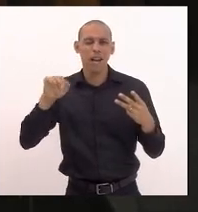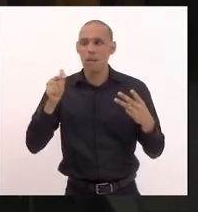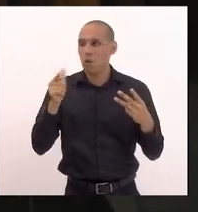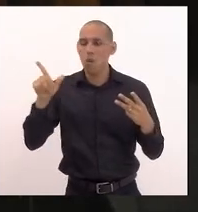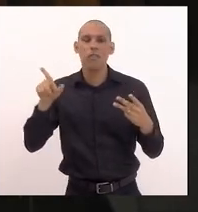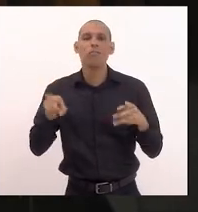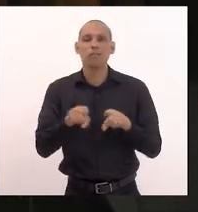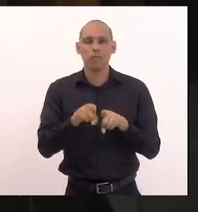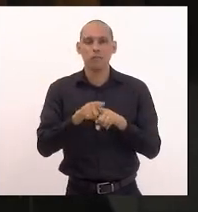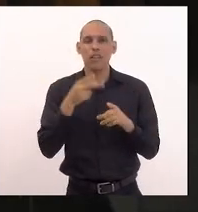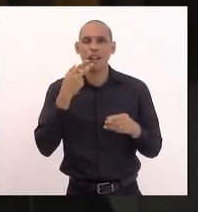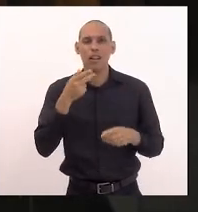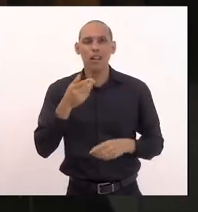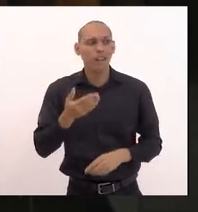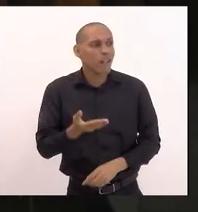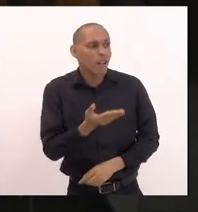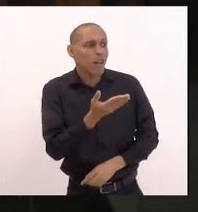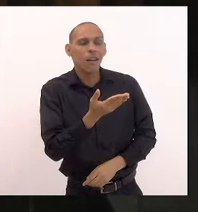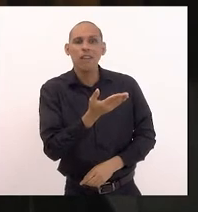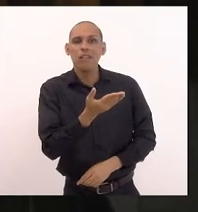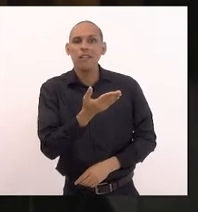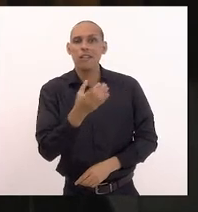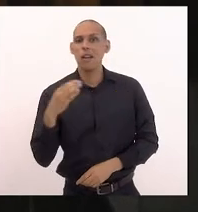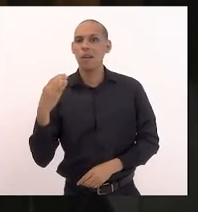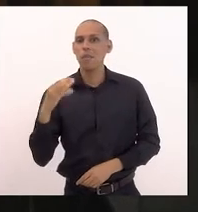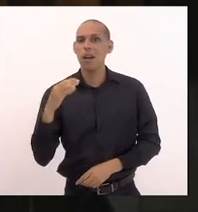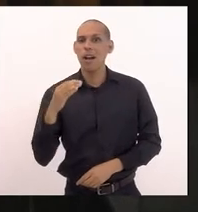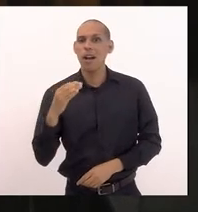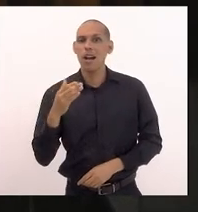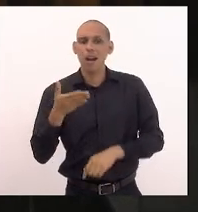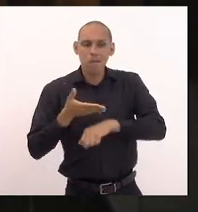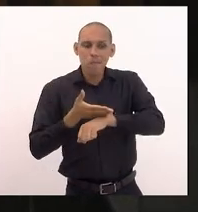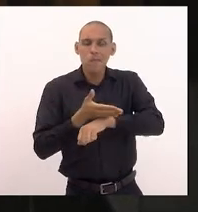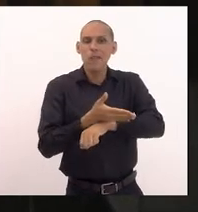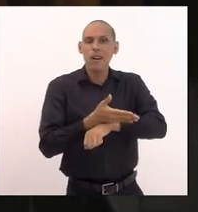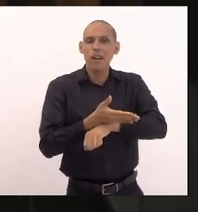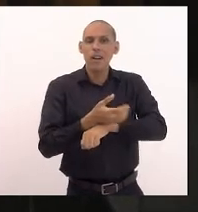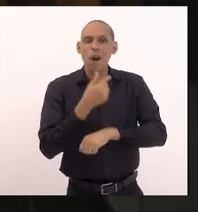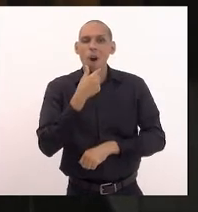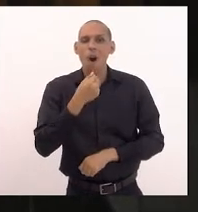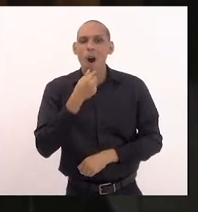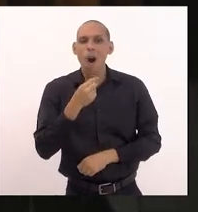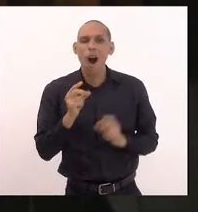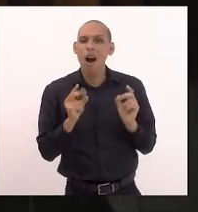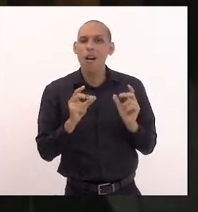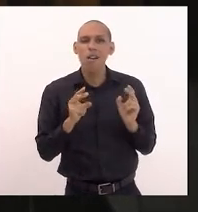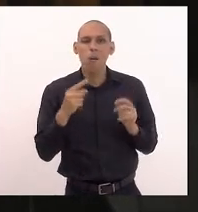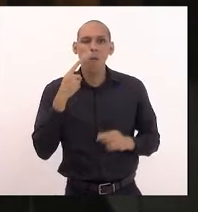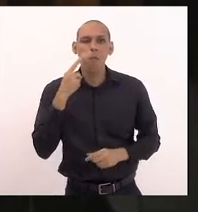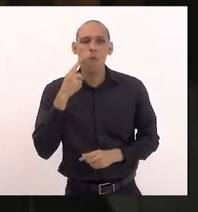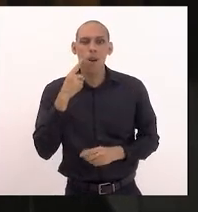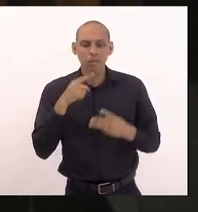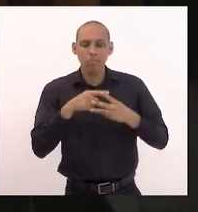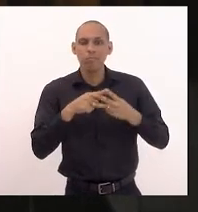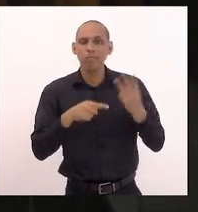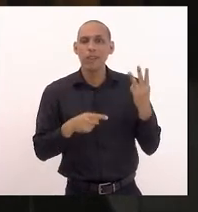também aqui nas barcas de Niterói um vendedor de bala todos três eram negros